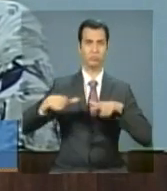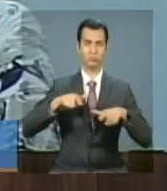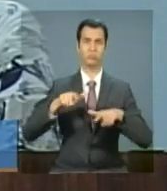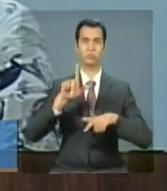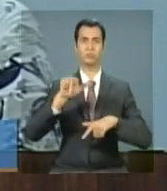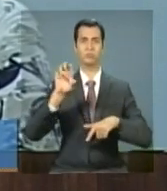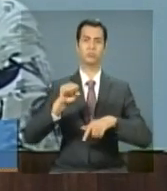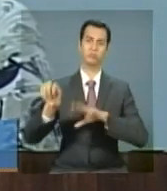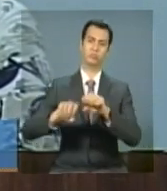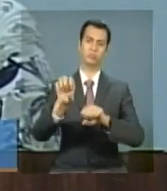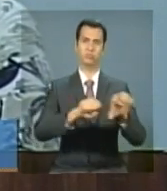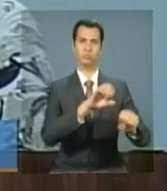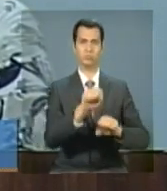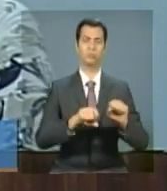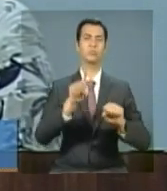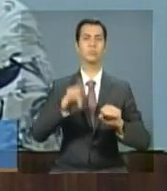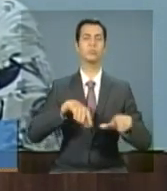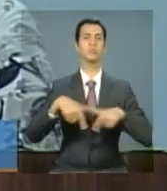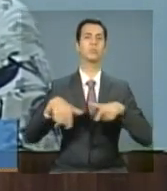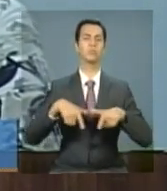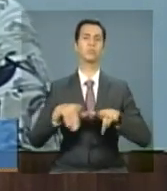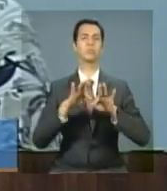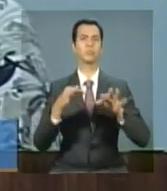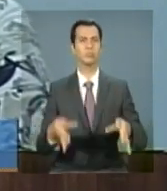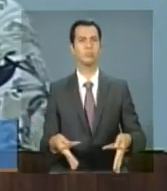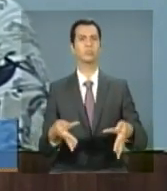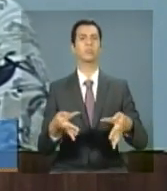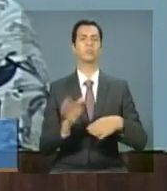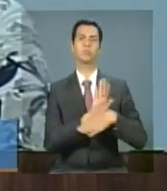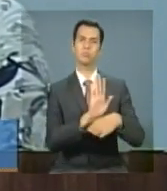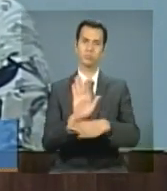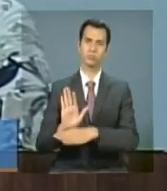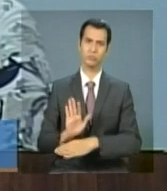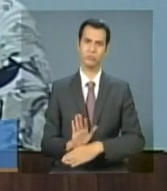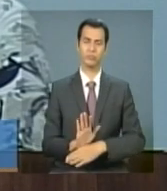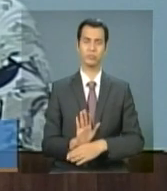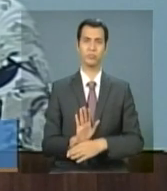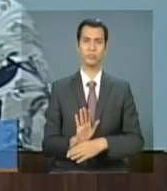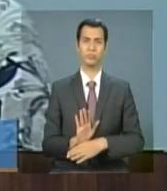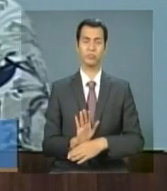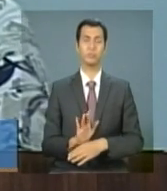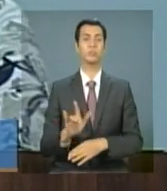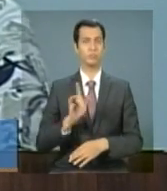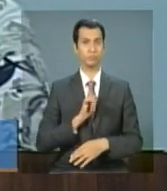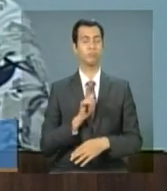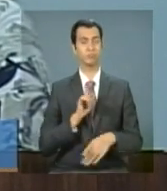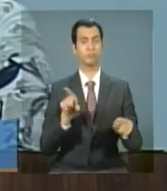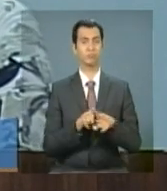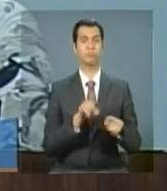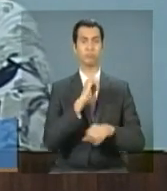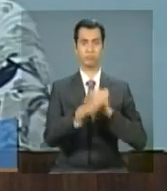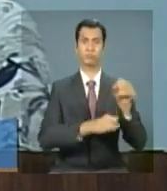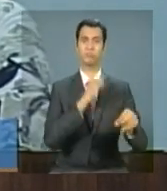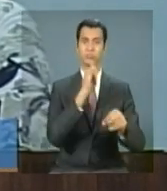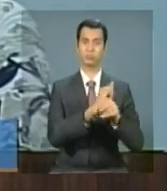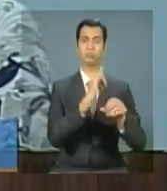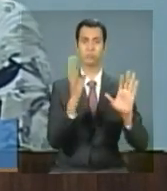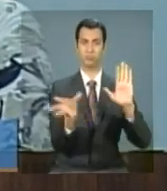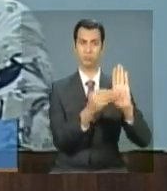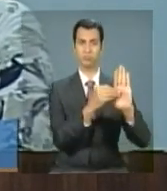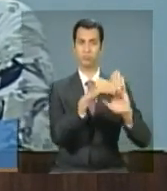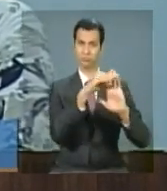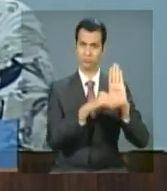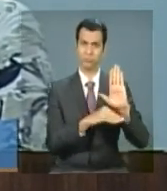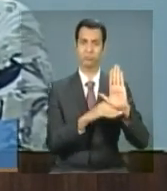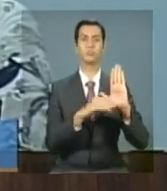trabalho de economia popular e solidária voltado para esse público. Isso também está disponível no nosso site. Nós temos um programa